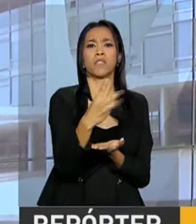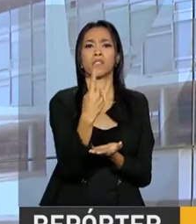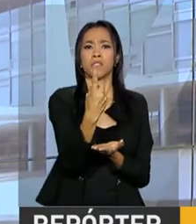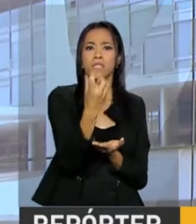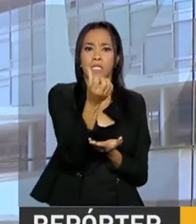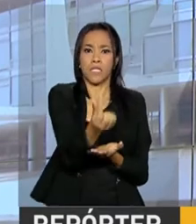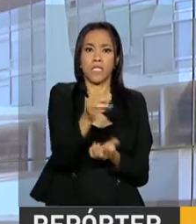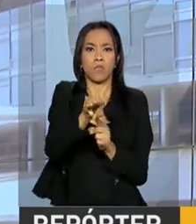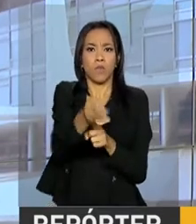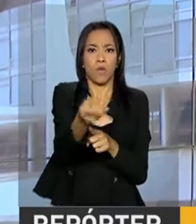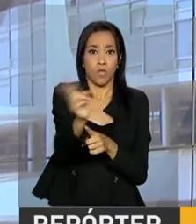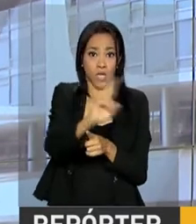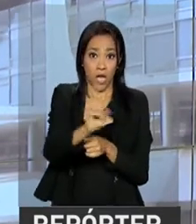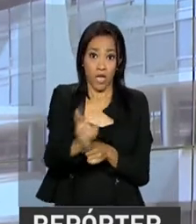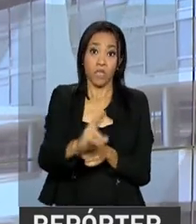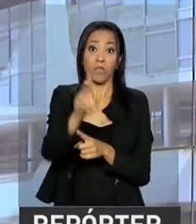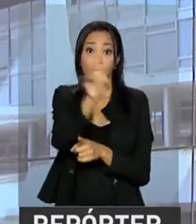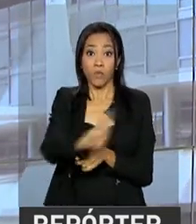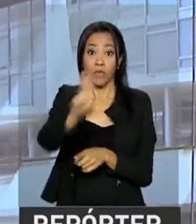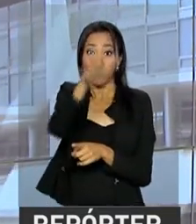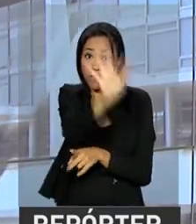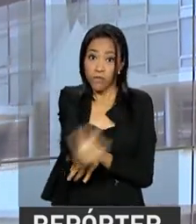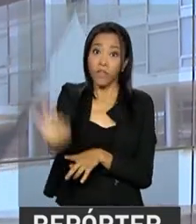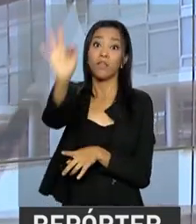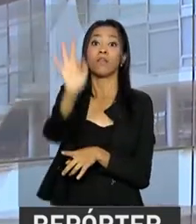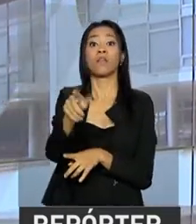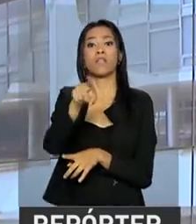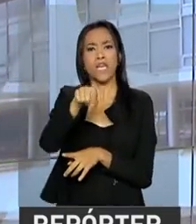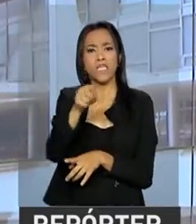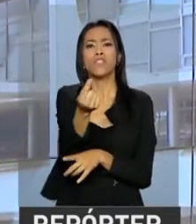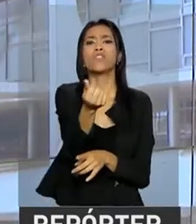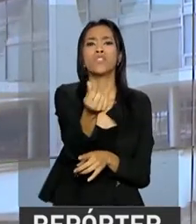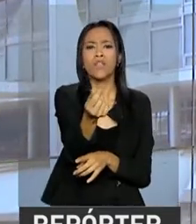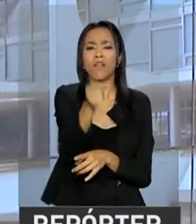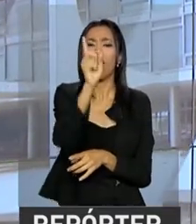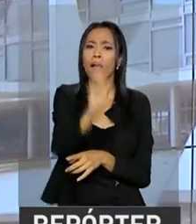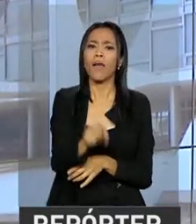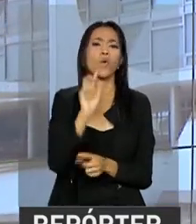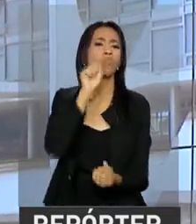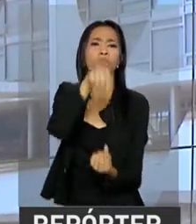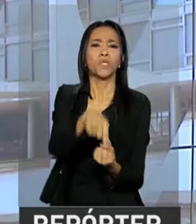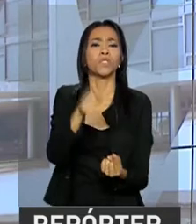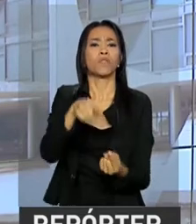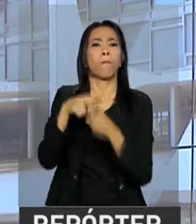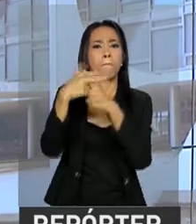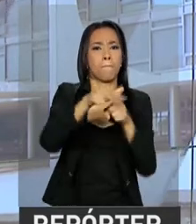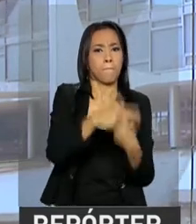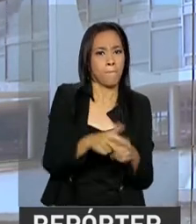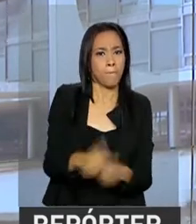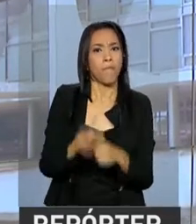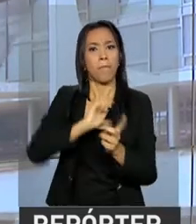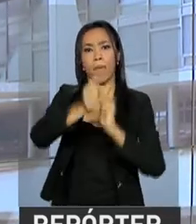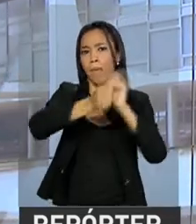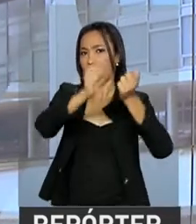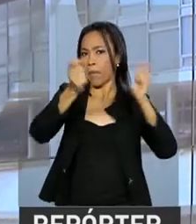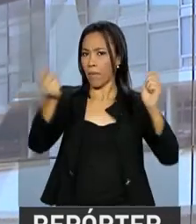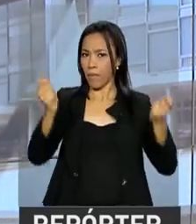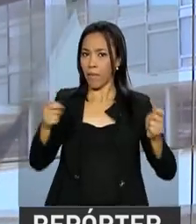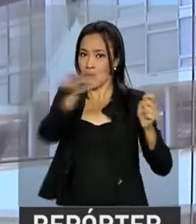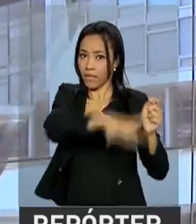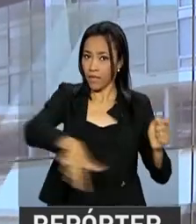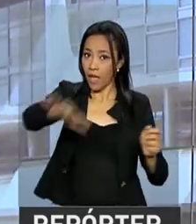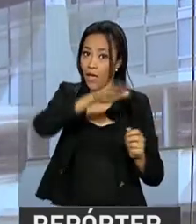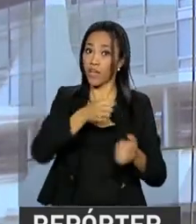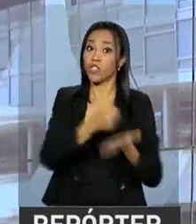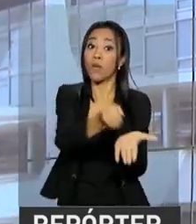para instituições federais. Os recursos serão aplicados na manutenção e no pagamento da assistência